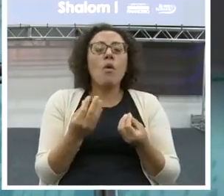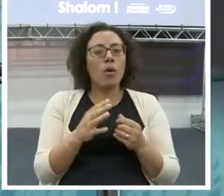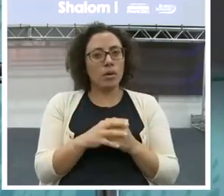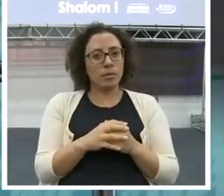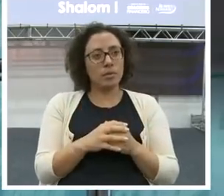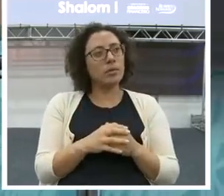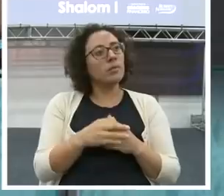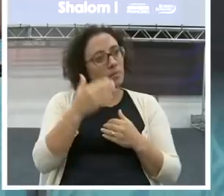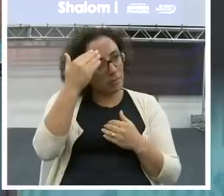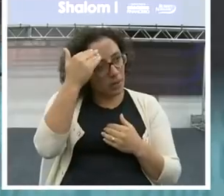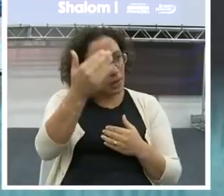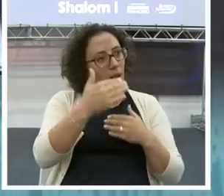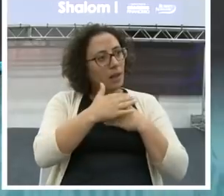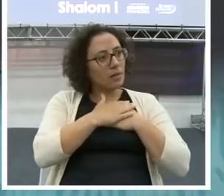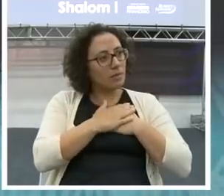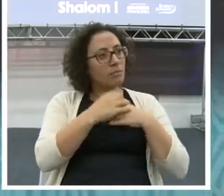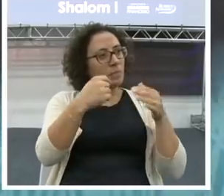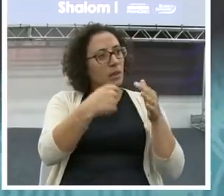pelo carinho.